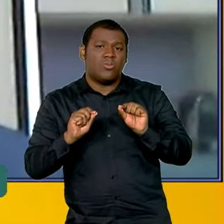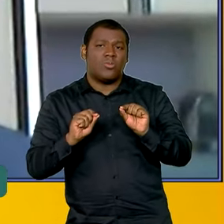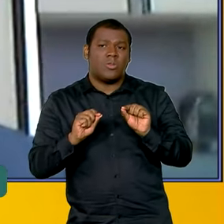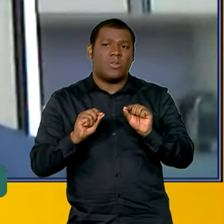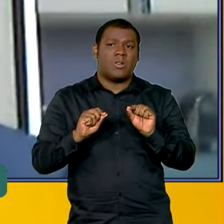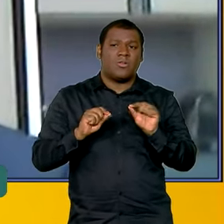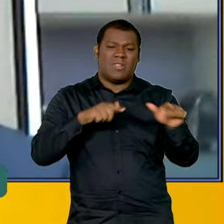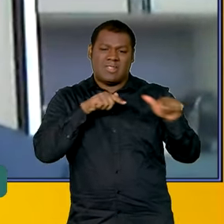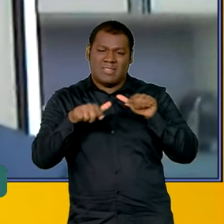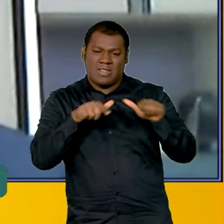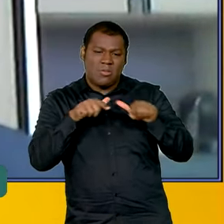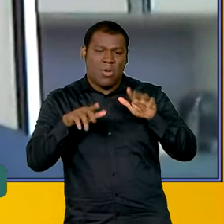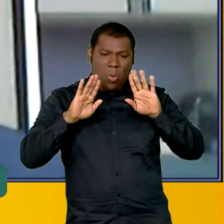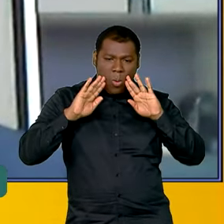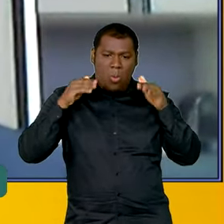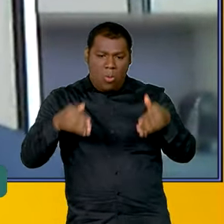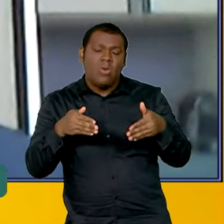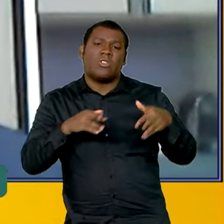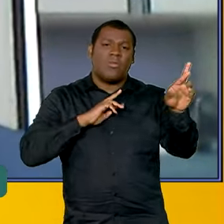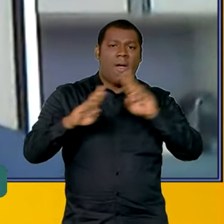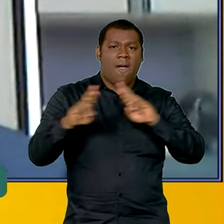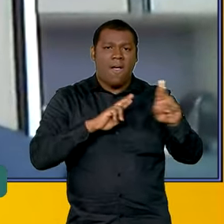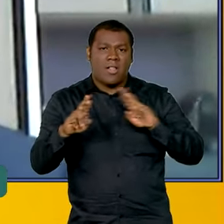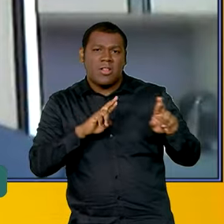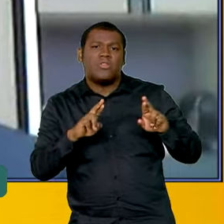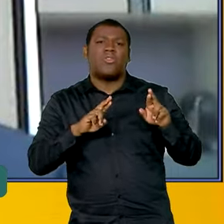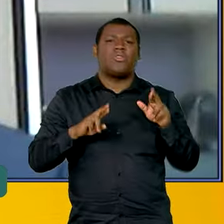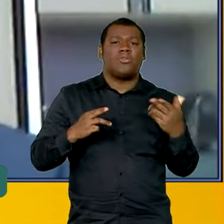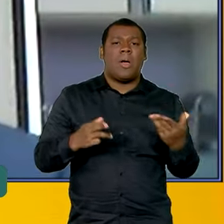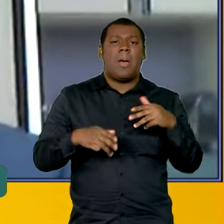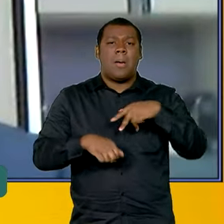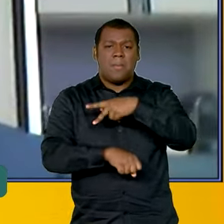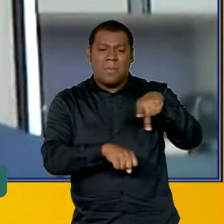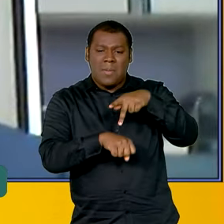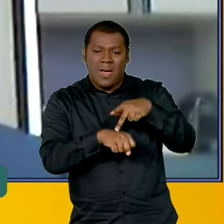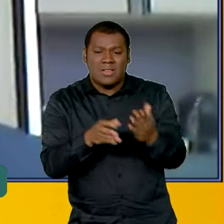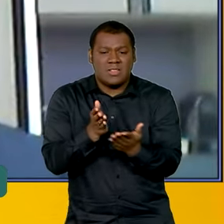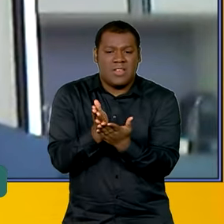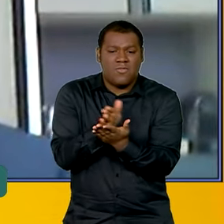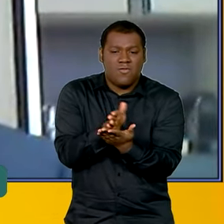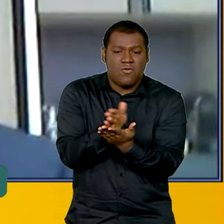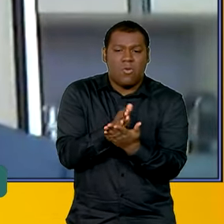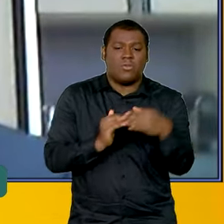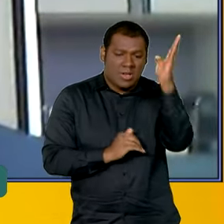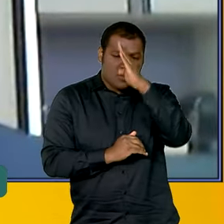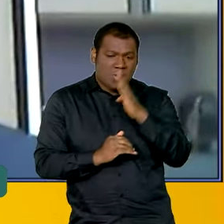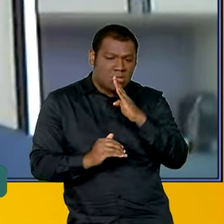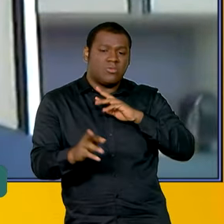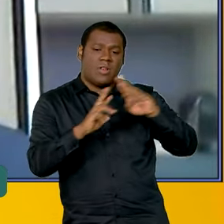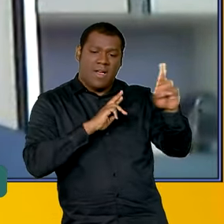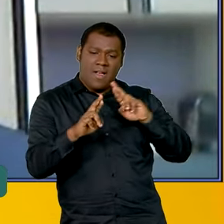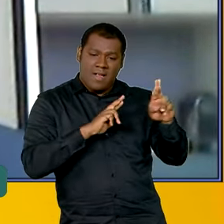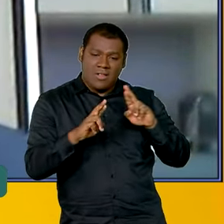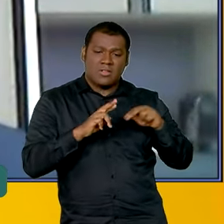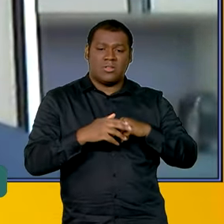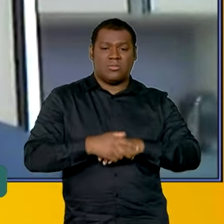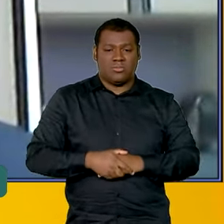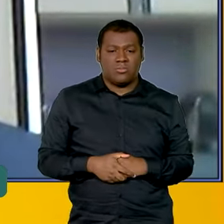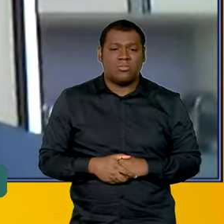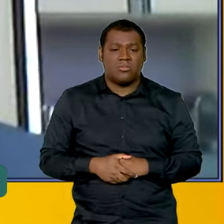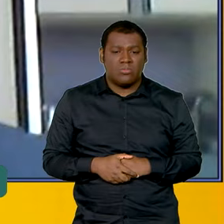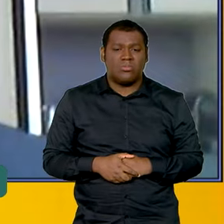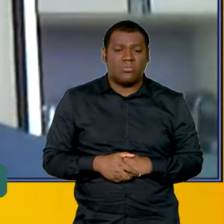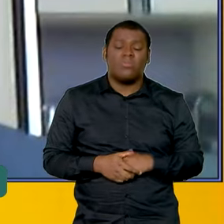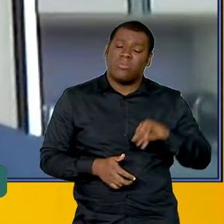esse trabalho, intensificar as relações com os países vizinhos, cobrir e recuperar o tempo perdido nos últimos anos.